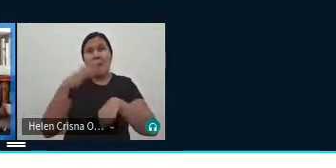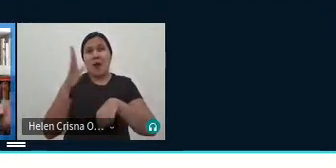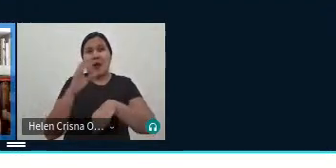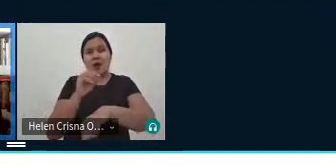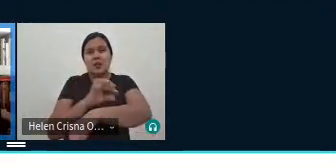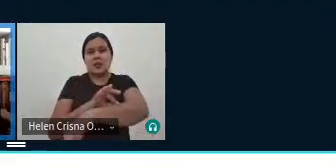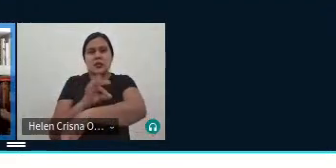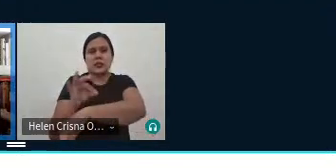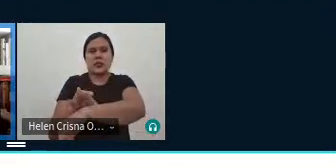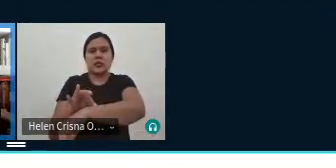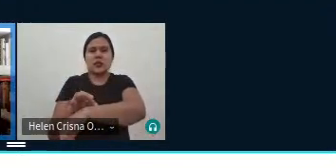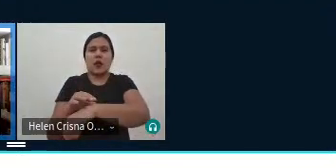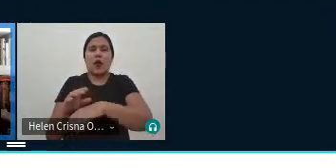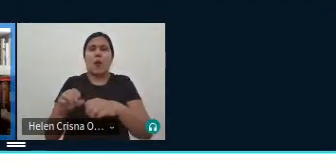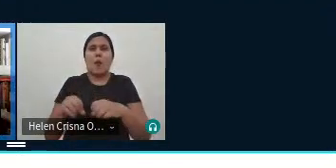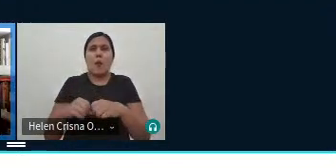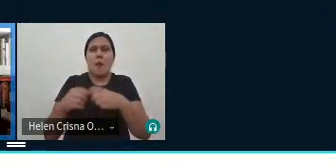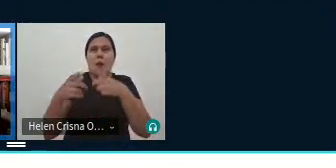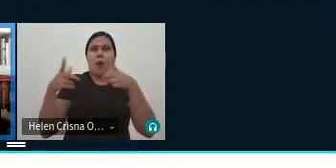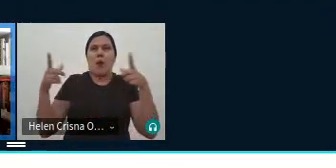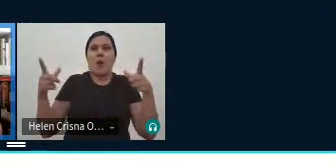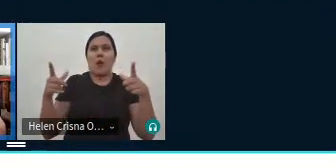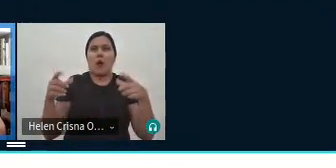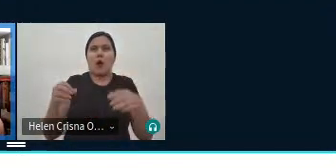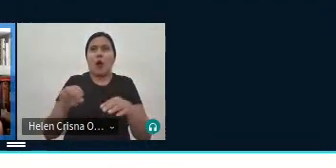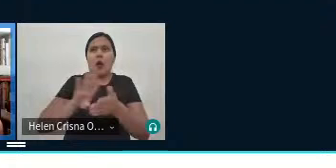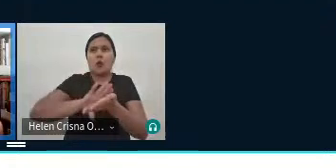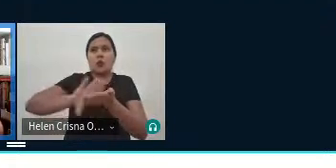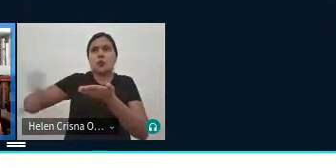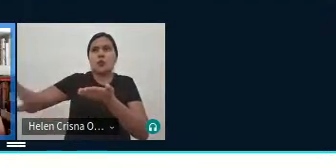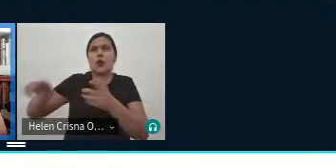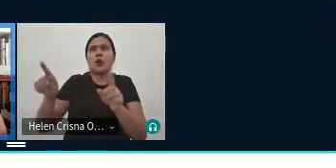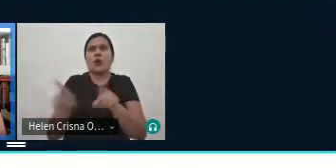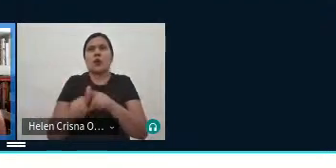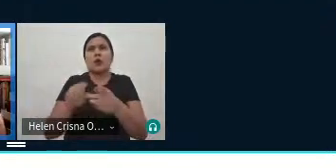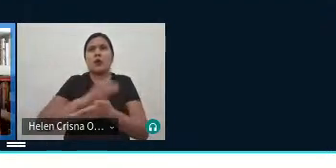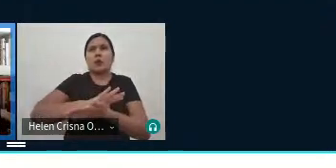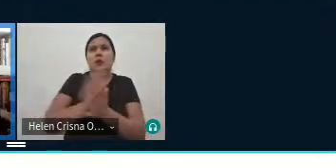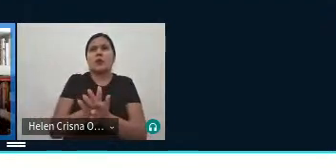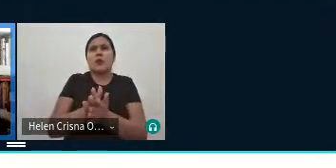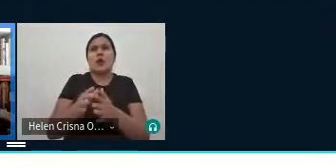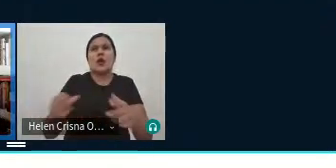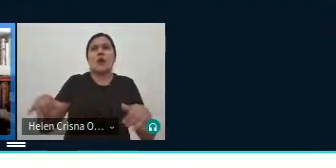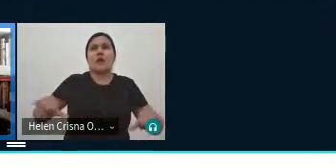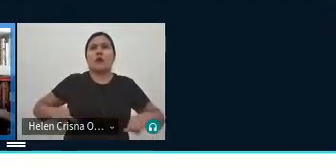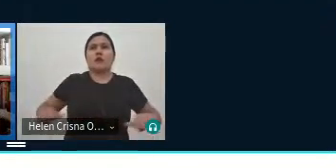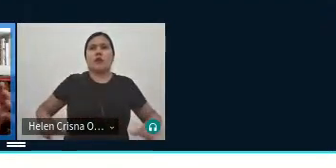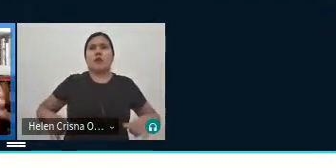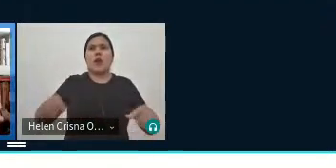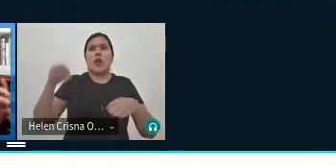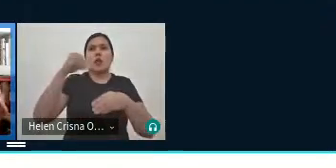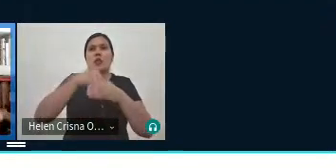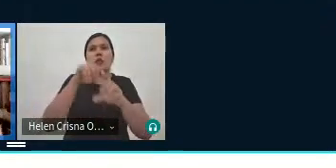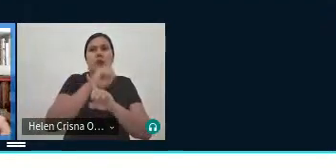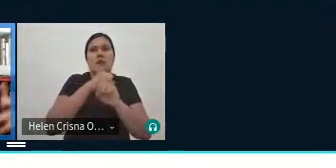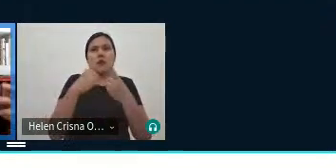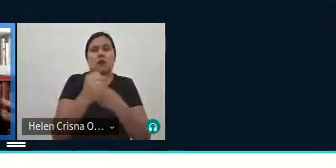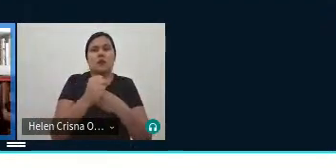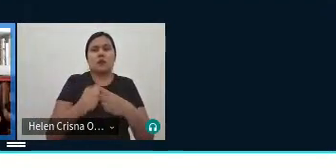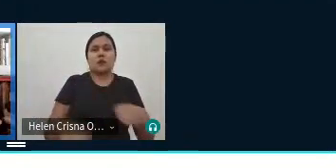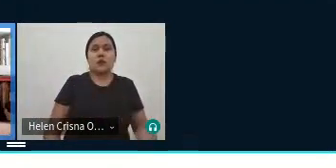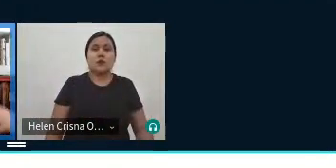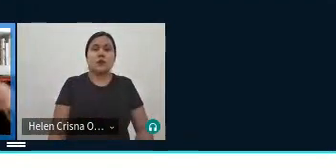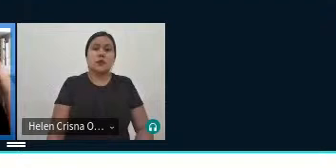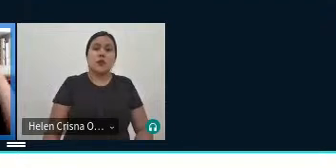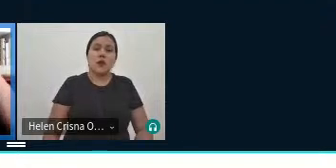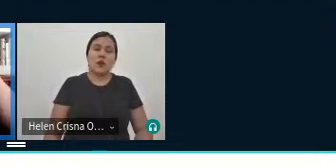uma pessoa maior será a exclusão e a discriminação que ela sofrerá dentro da sociedade né seja em